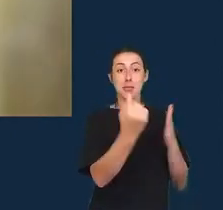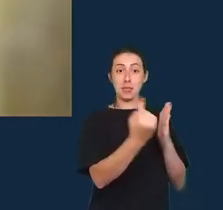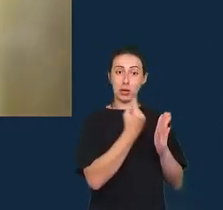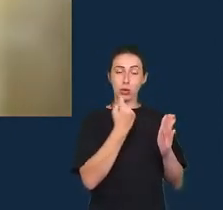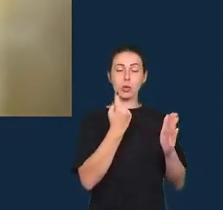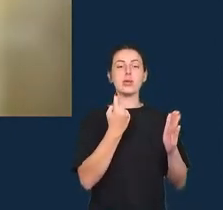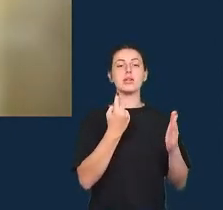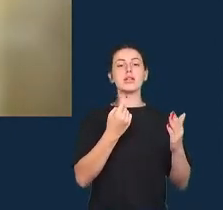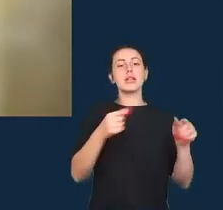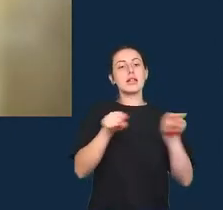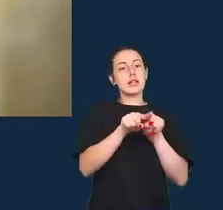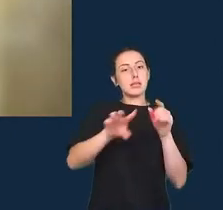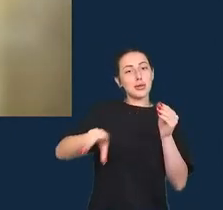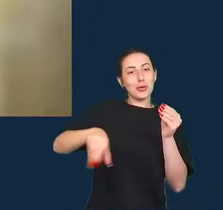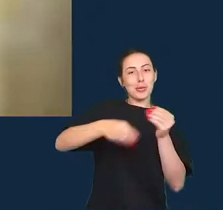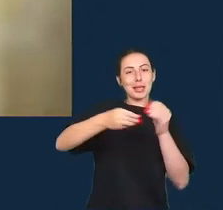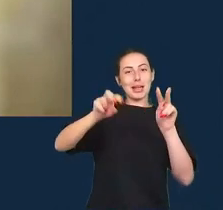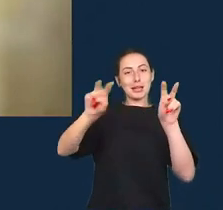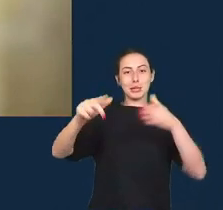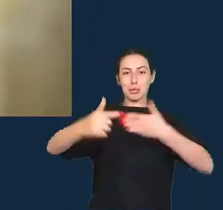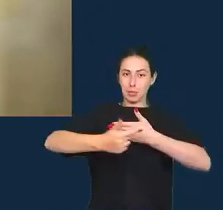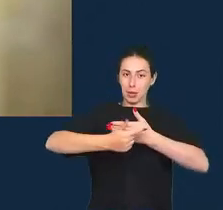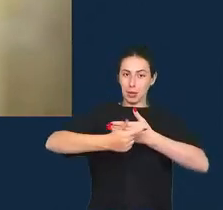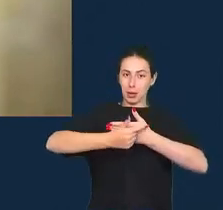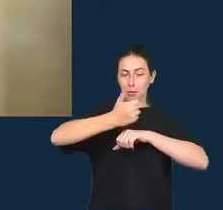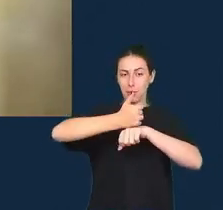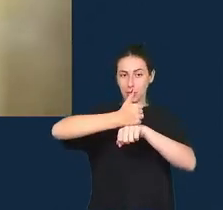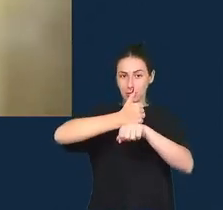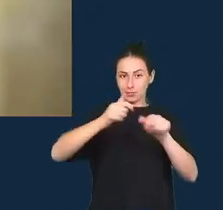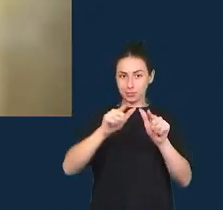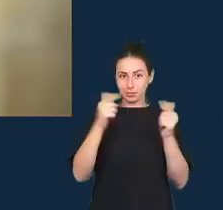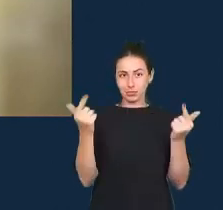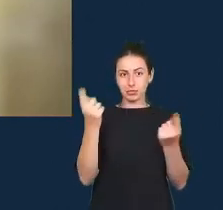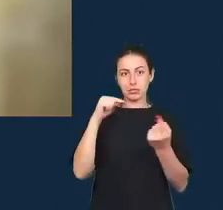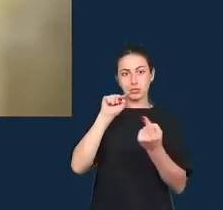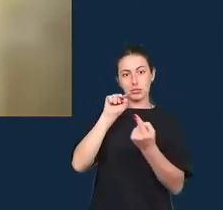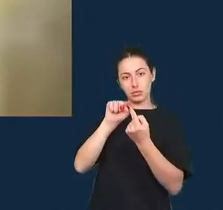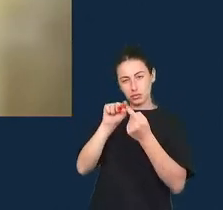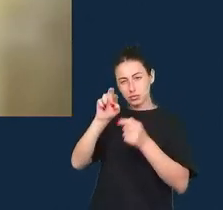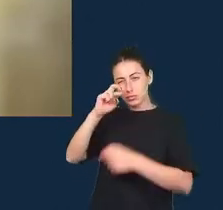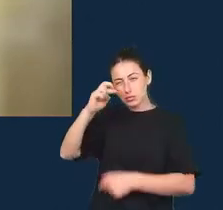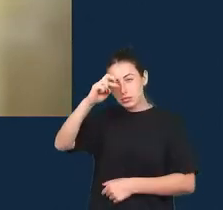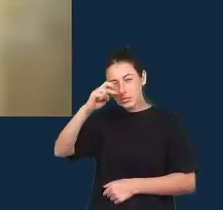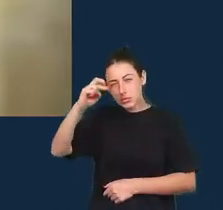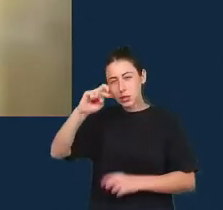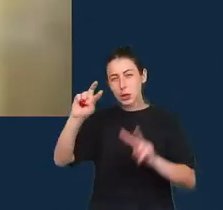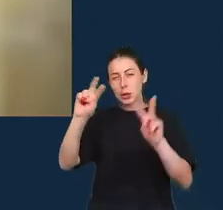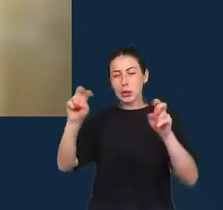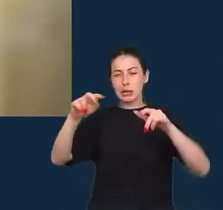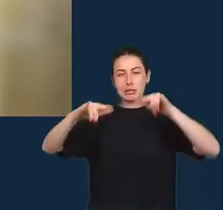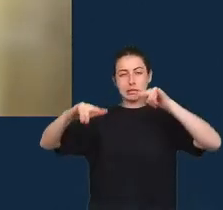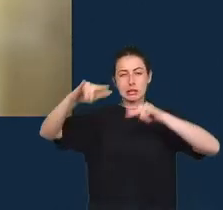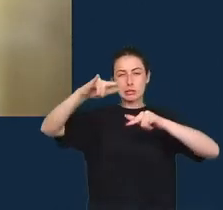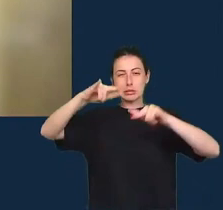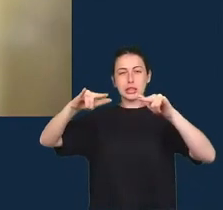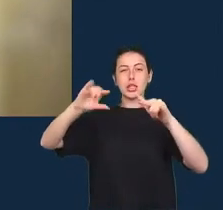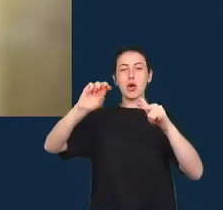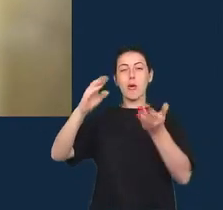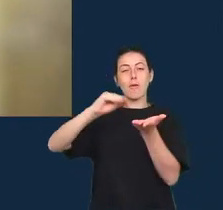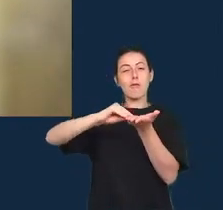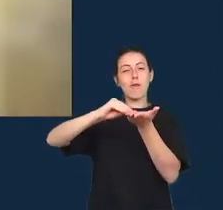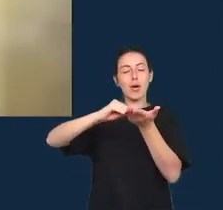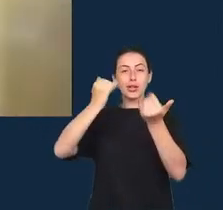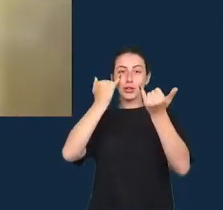no relato da investigação sobre manipulações e desinformação online sim com certeza